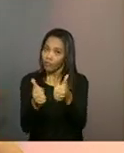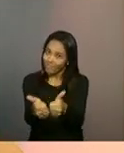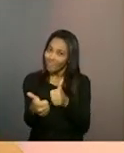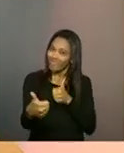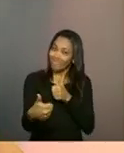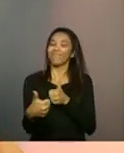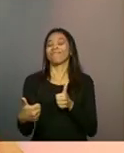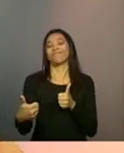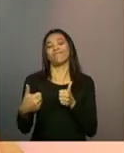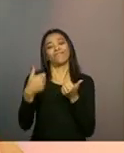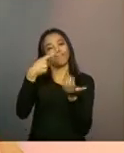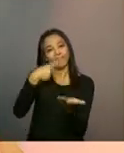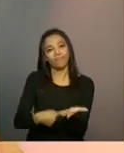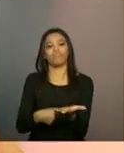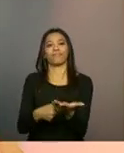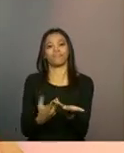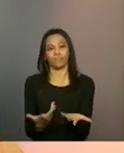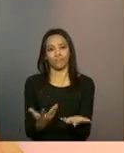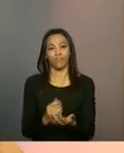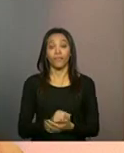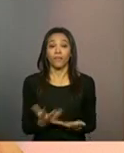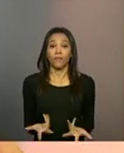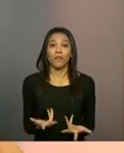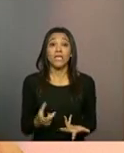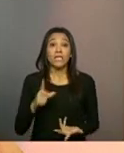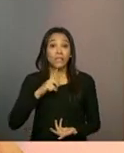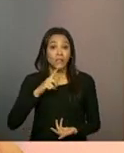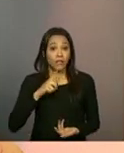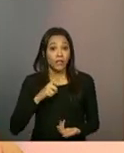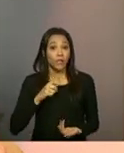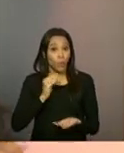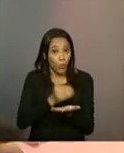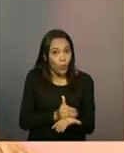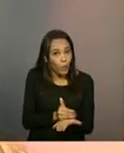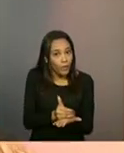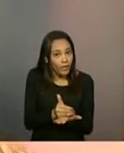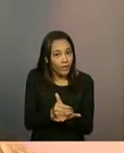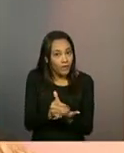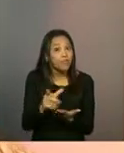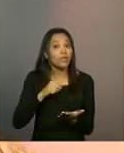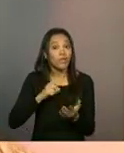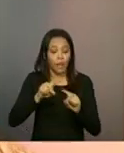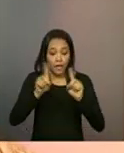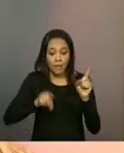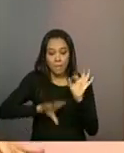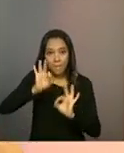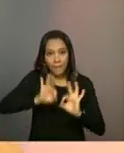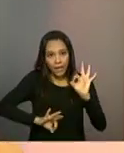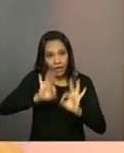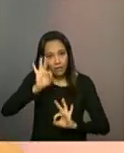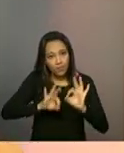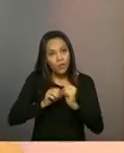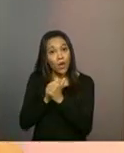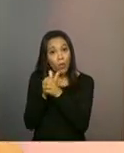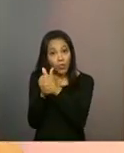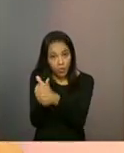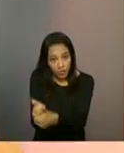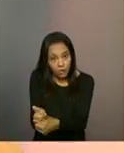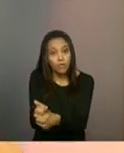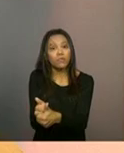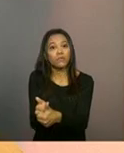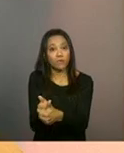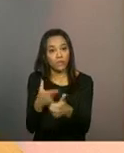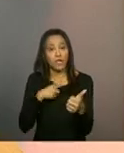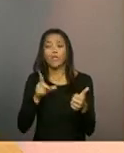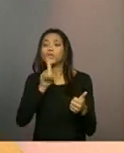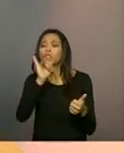compromissos de ambas as partes, né? Então, tem um encontro inicial, tem um plano de acompanhamento familiar. Aí, esse plano tem um